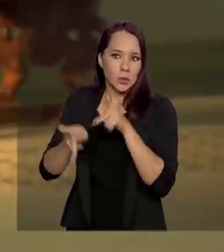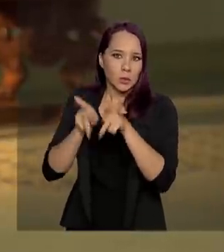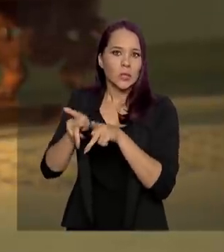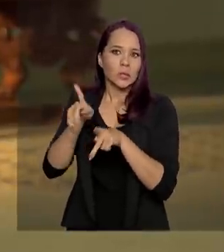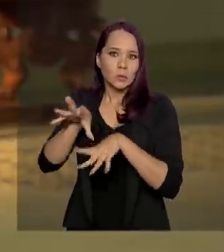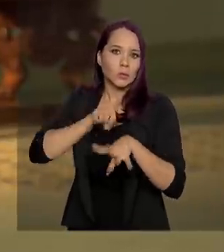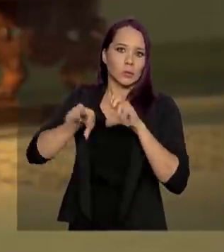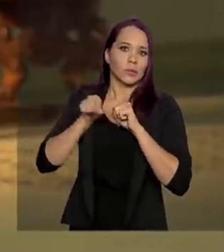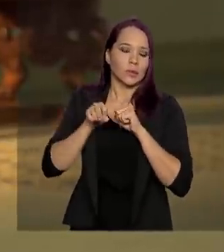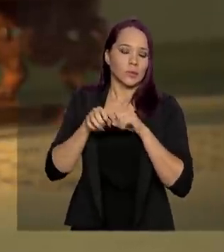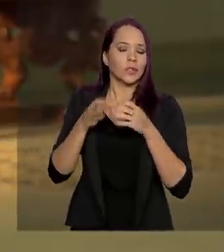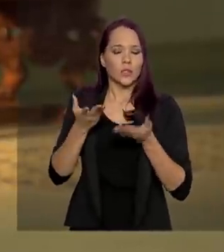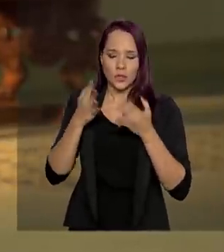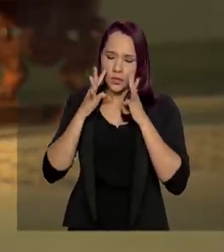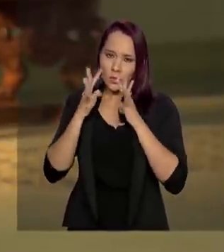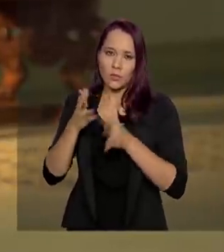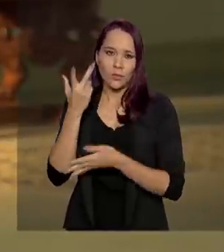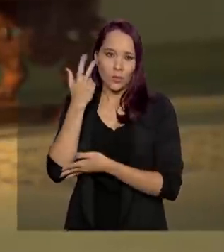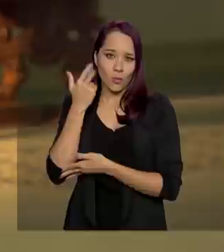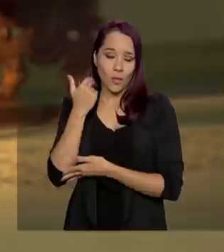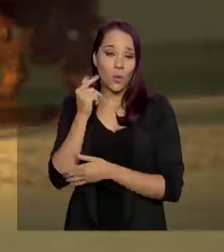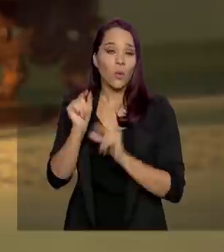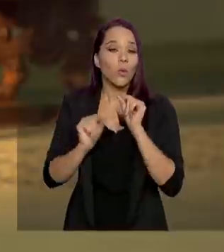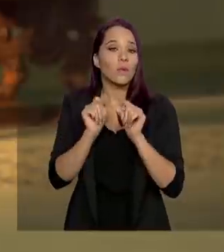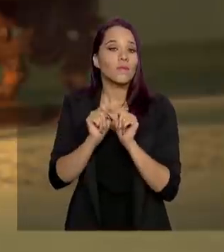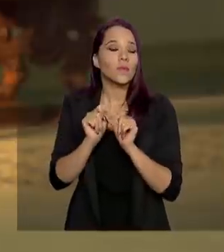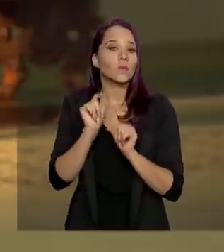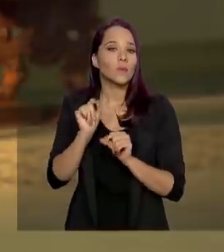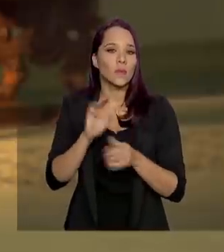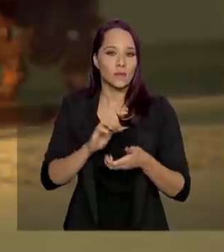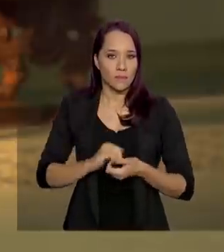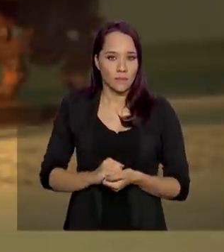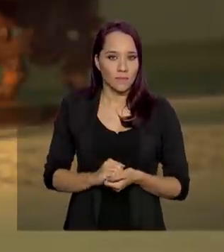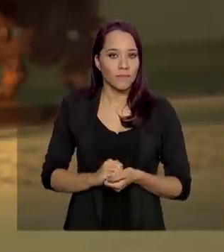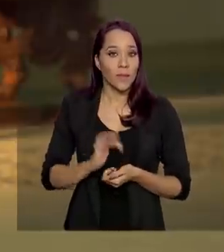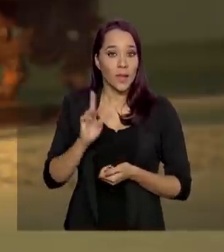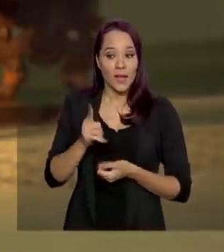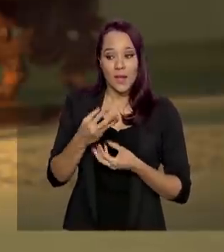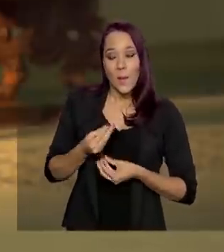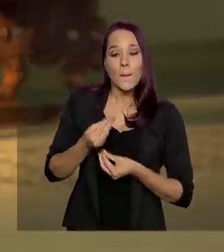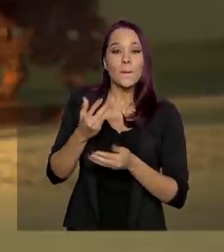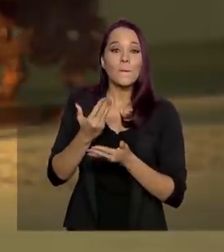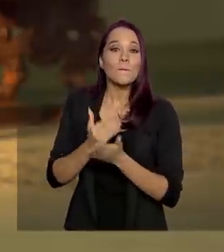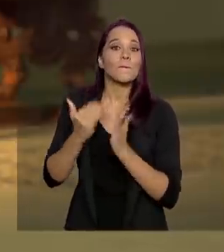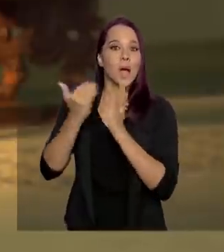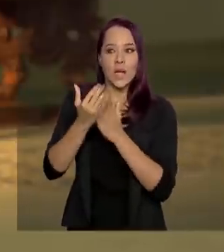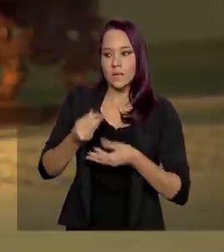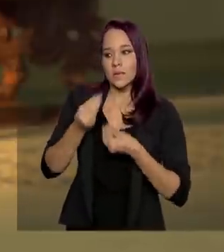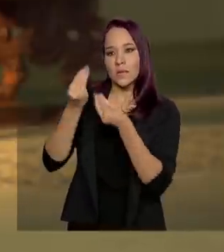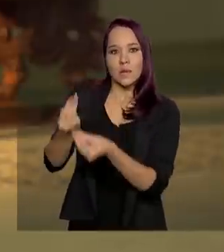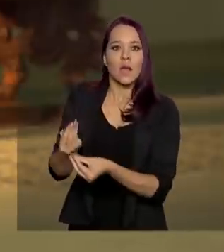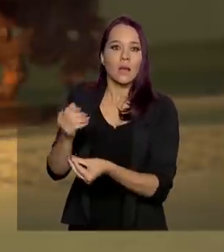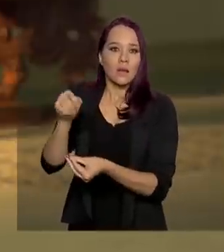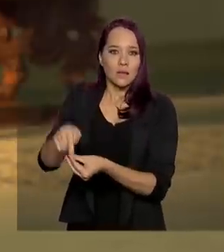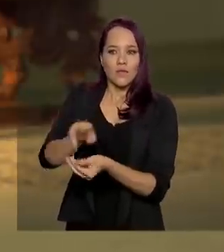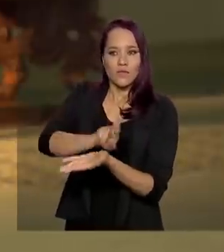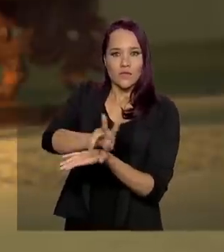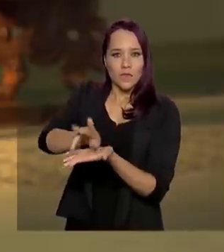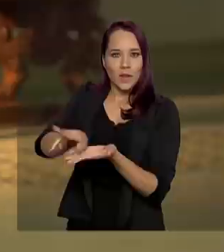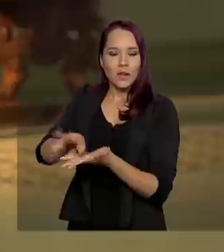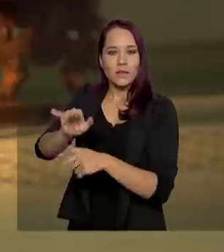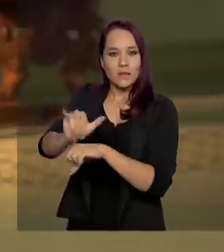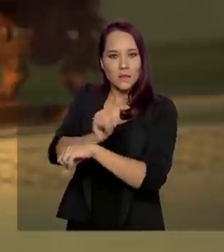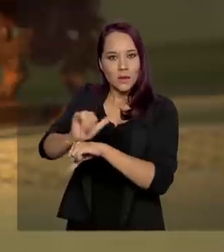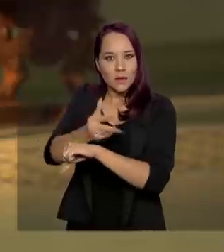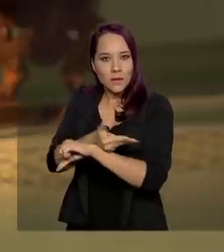nós estamos atendendo normalmente. O que se fez foi o quê? Se dar um algo mais. E qual foi esse algo mais? Uma série de medidas foram